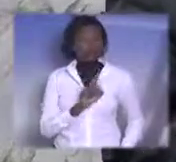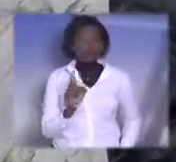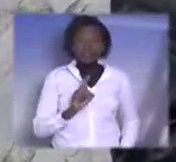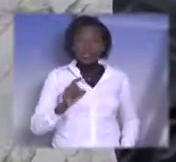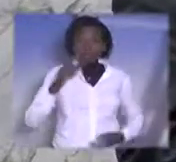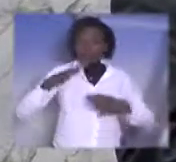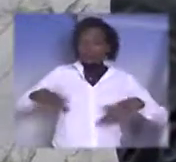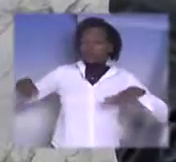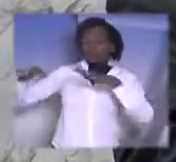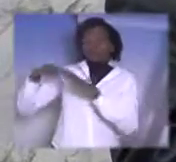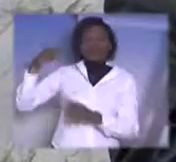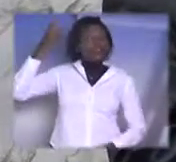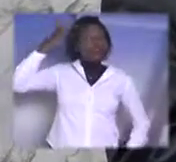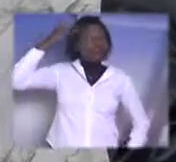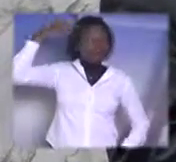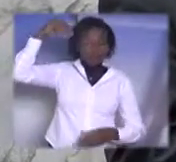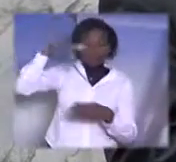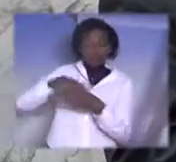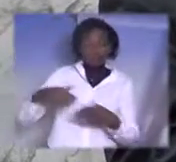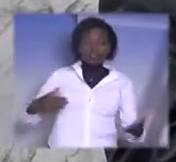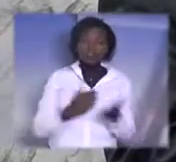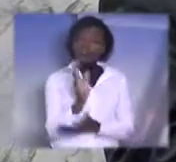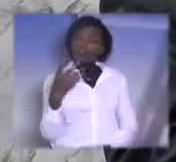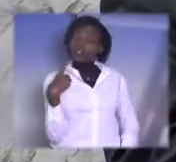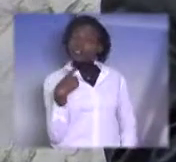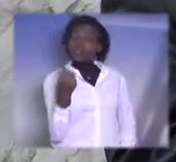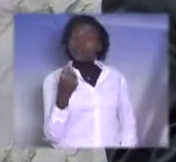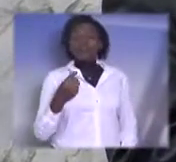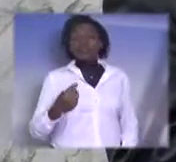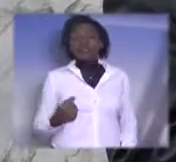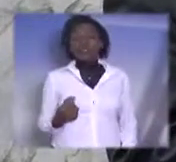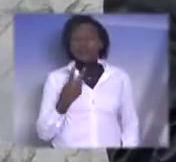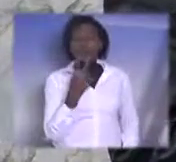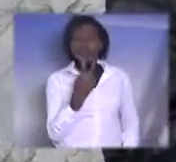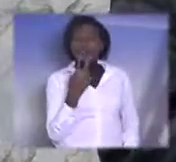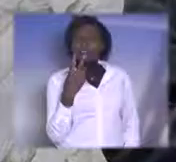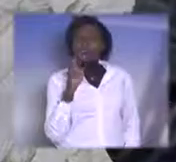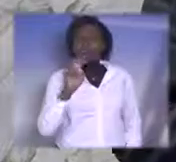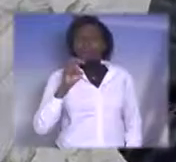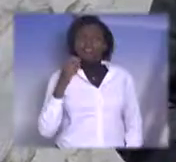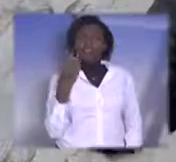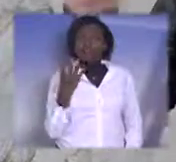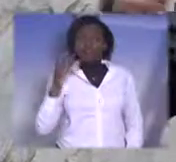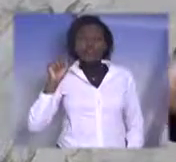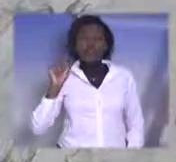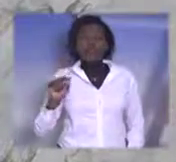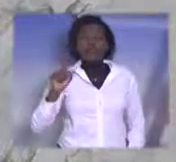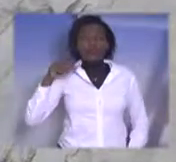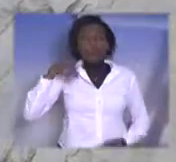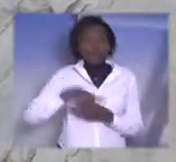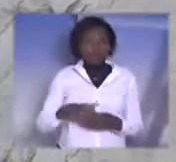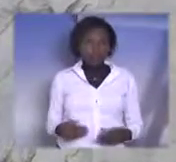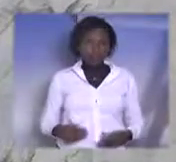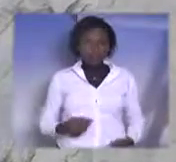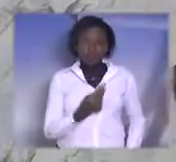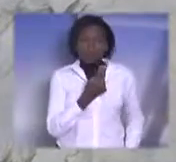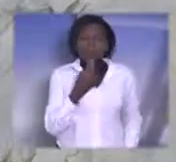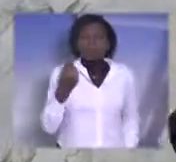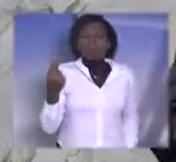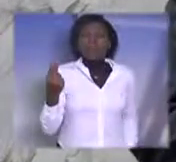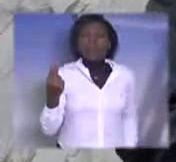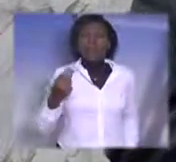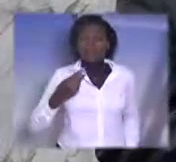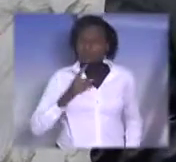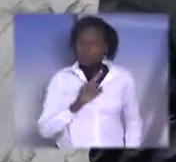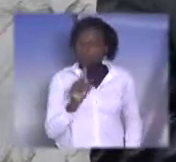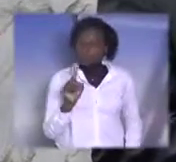com 254.074 votos. Eu não estou brincando, eu não estou falando em meu nome. Eu não estou